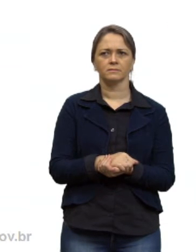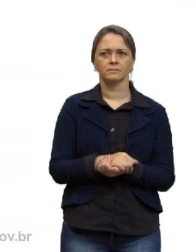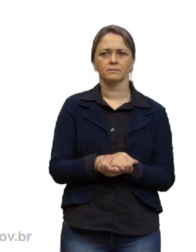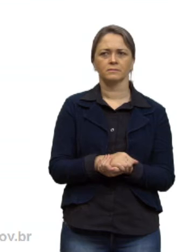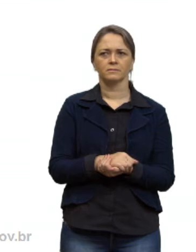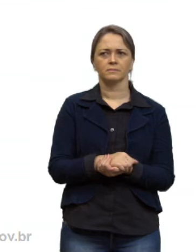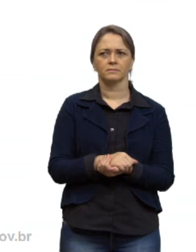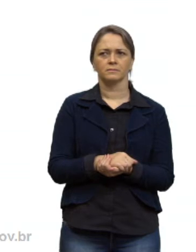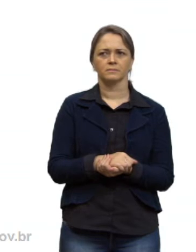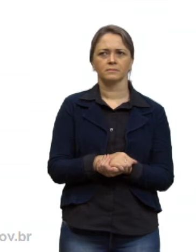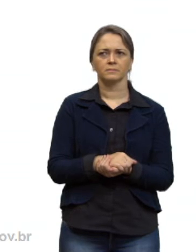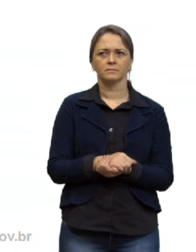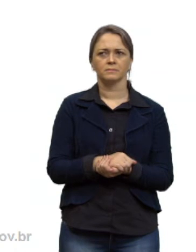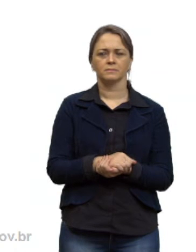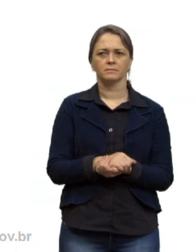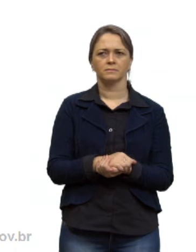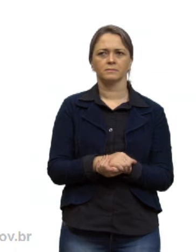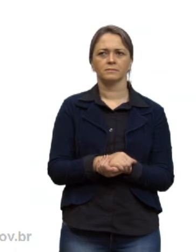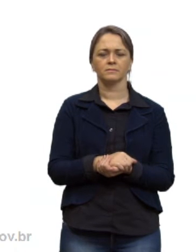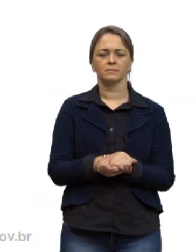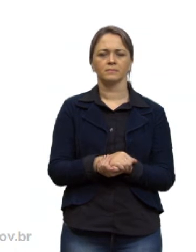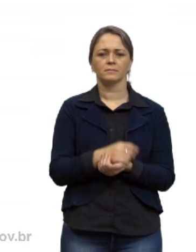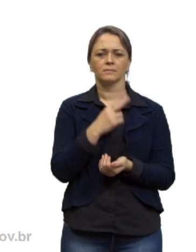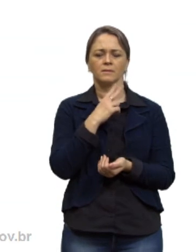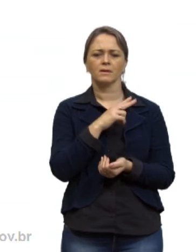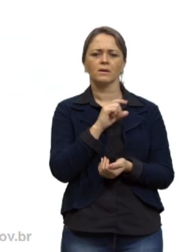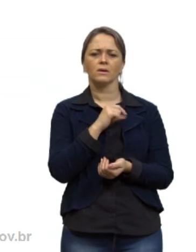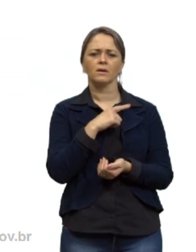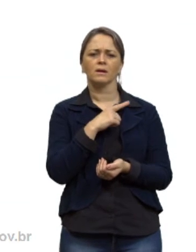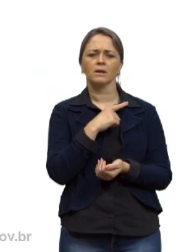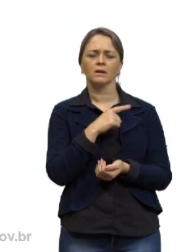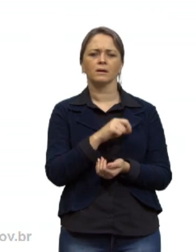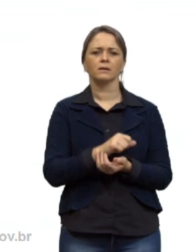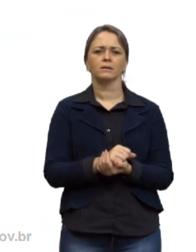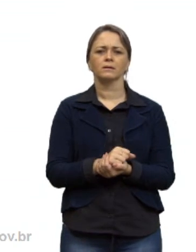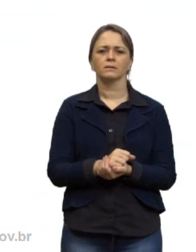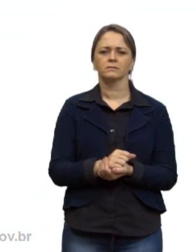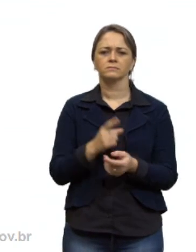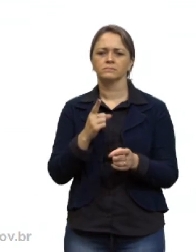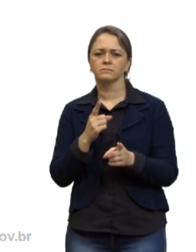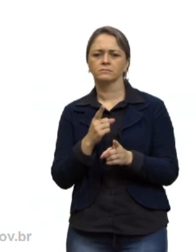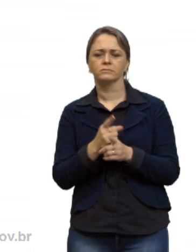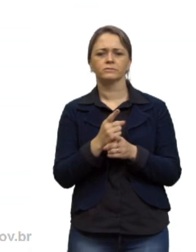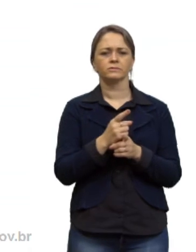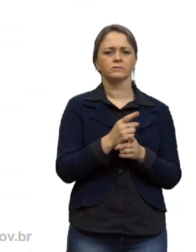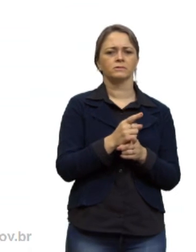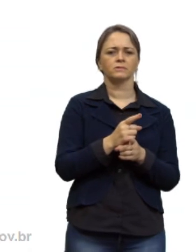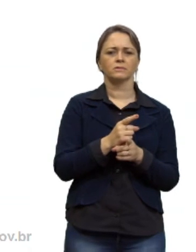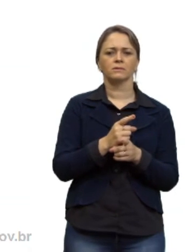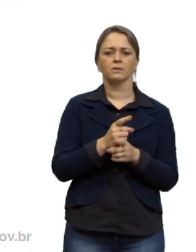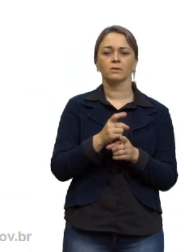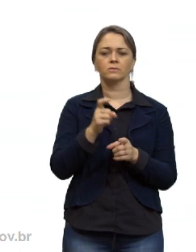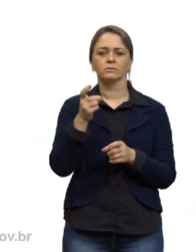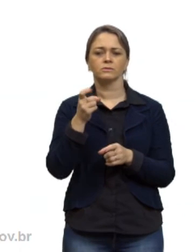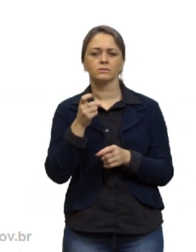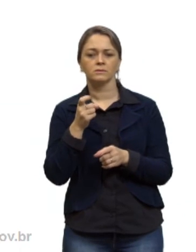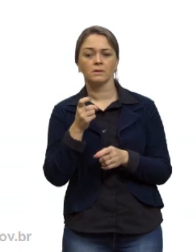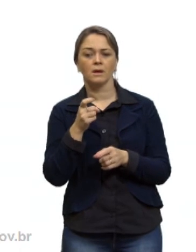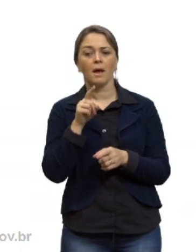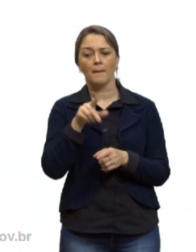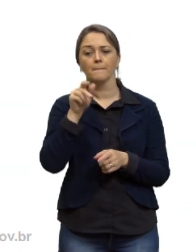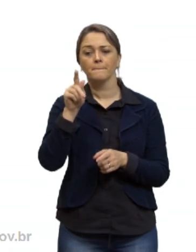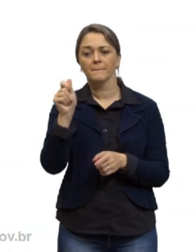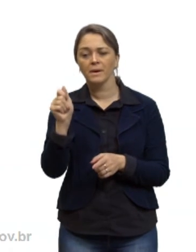vou deixar aí tá olha só o que eu tenho aqui descobrir o valor de x na PA